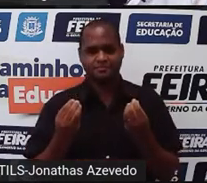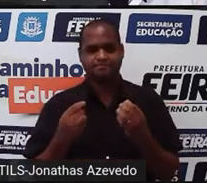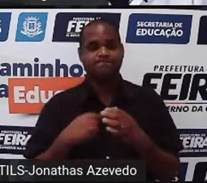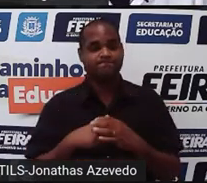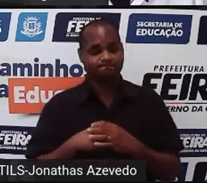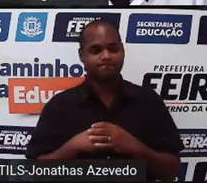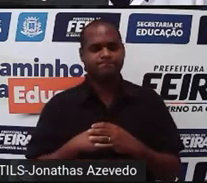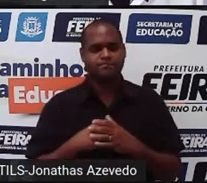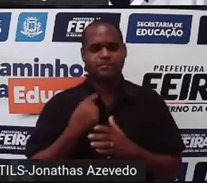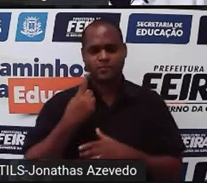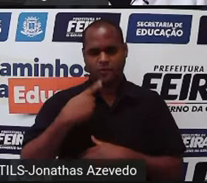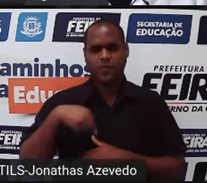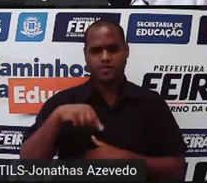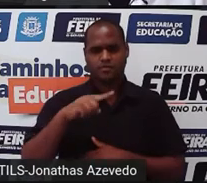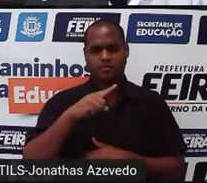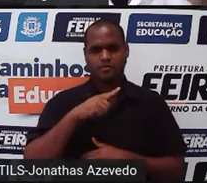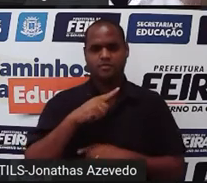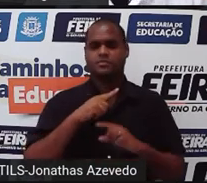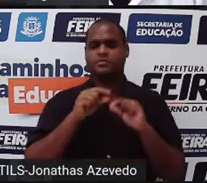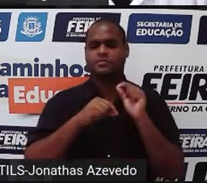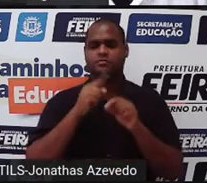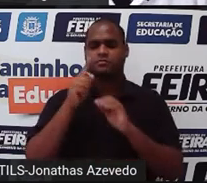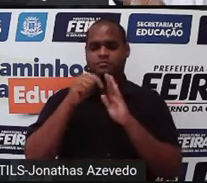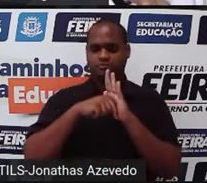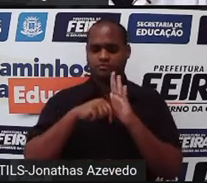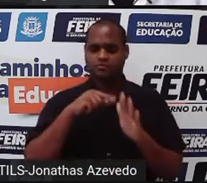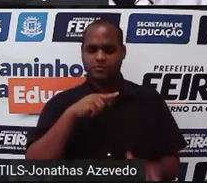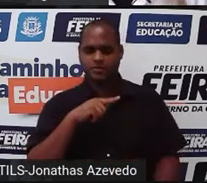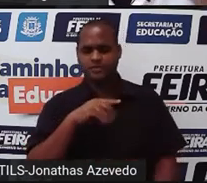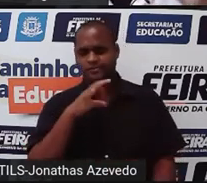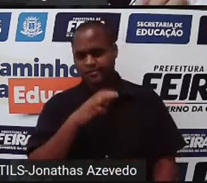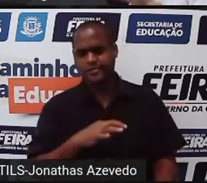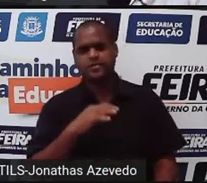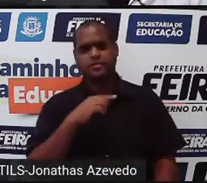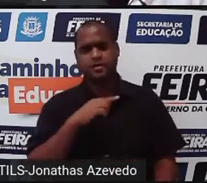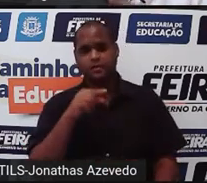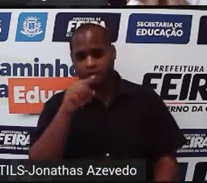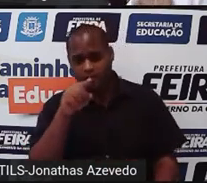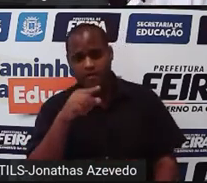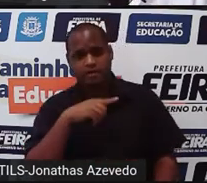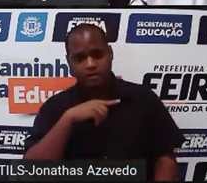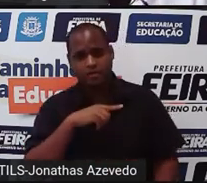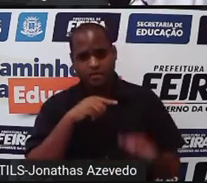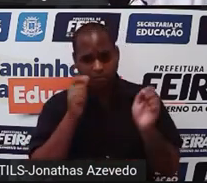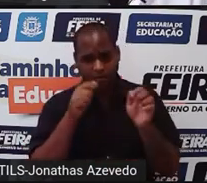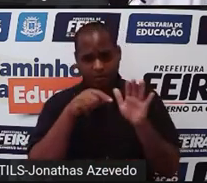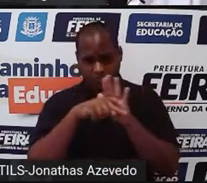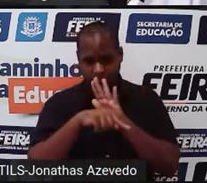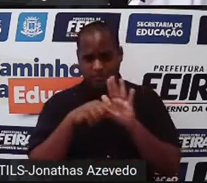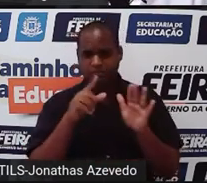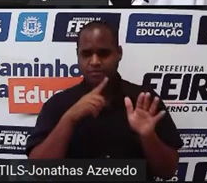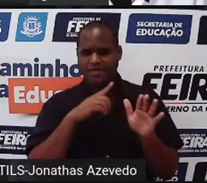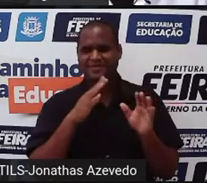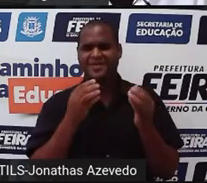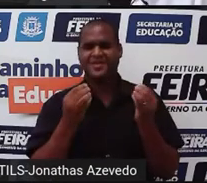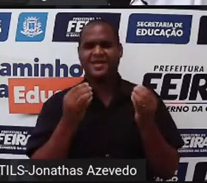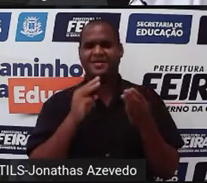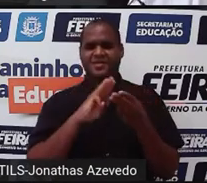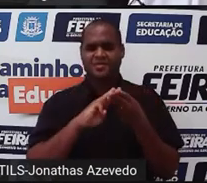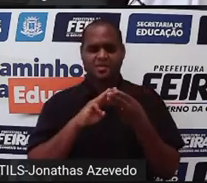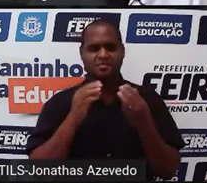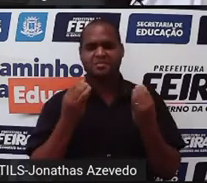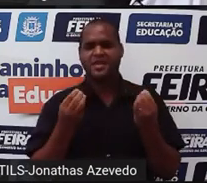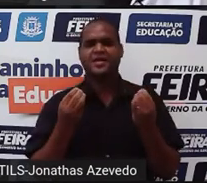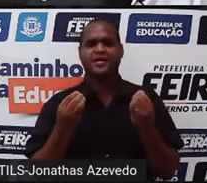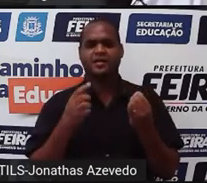A gente já se perguntou isso, eu tenho certeza. Você aí do outro lado já se perguntou isso. Para que estudar matemática?